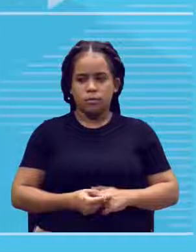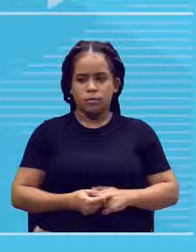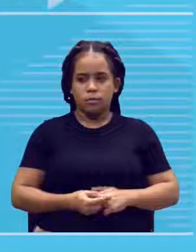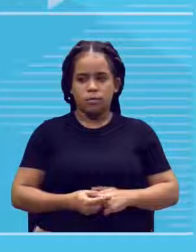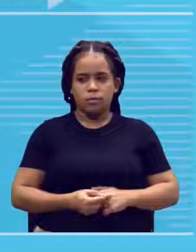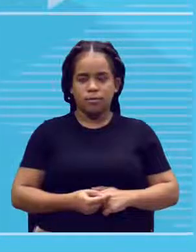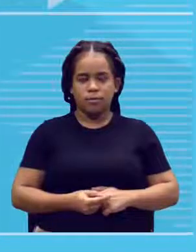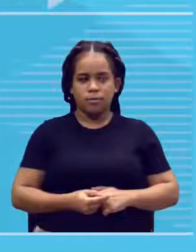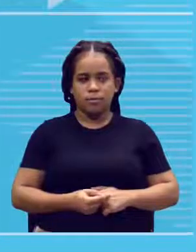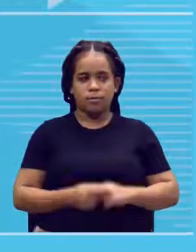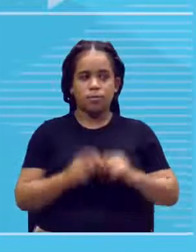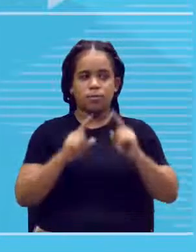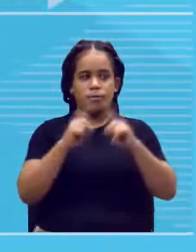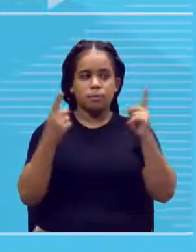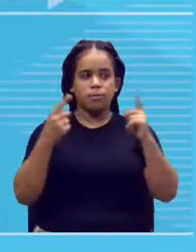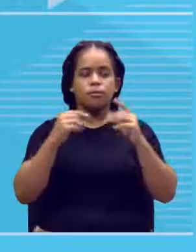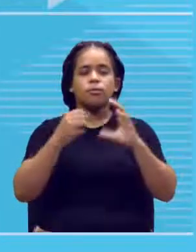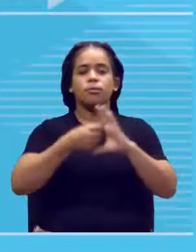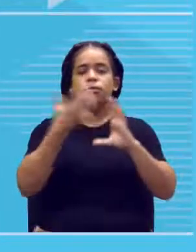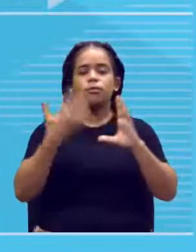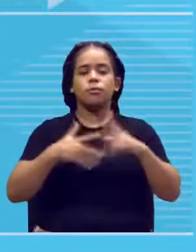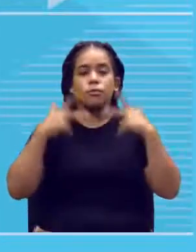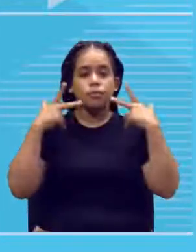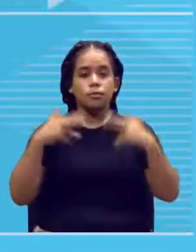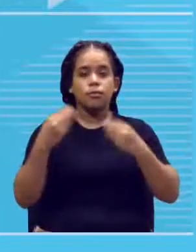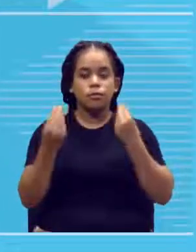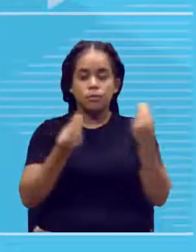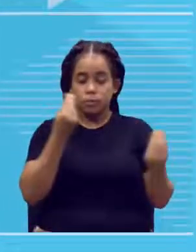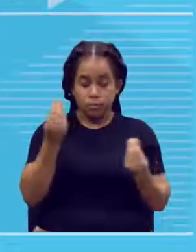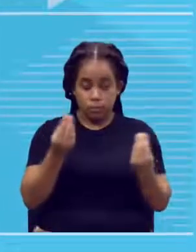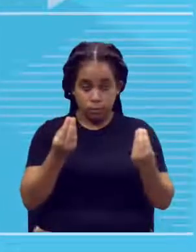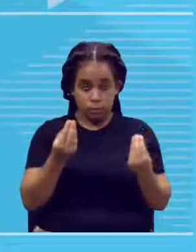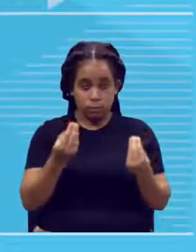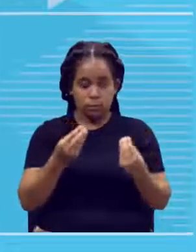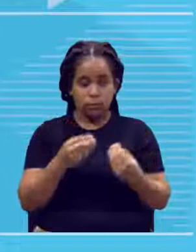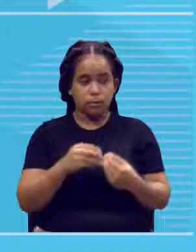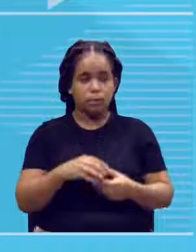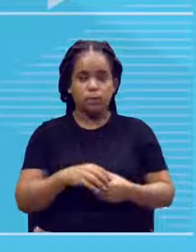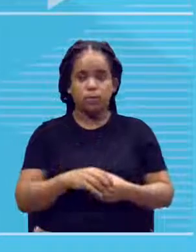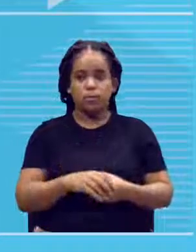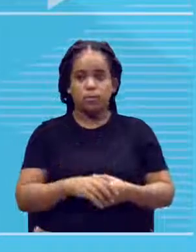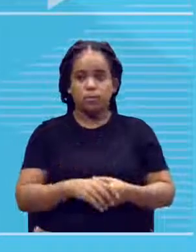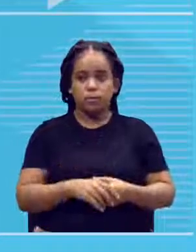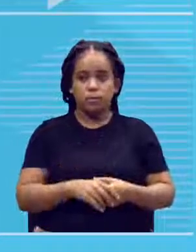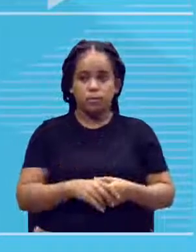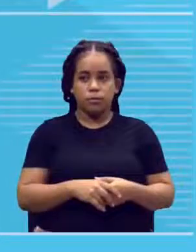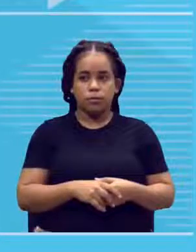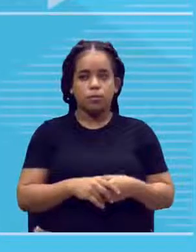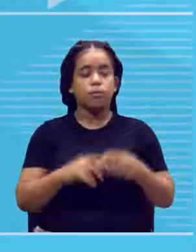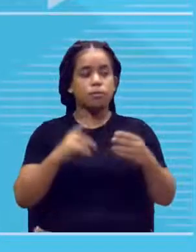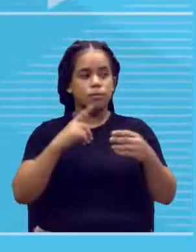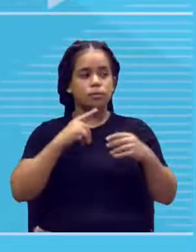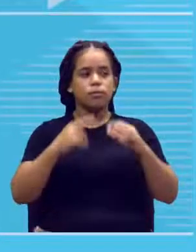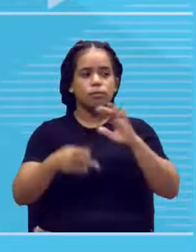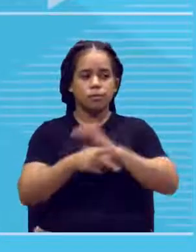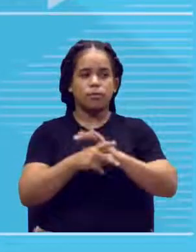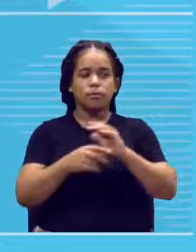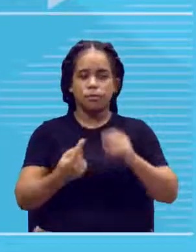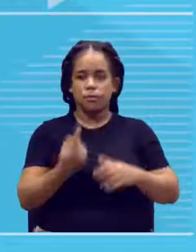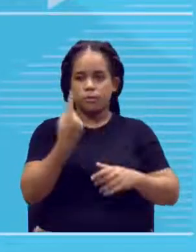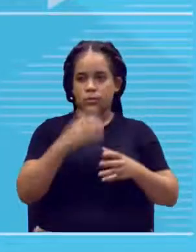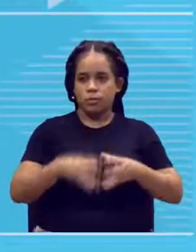Mas eles são idênticos em que aspecto, professor? São aqueles gêmeos idênticos univitelino,